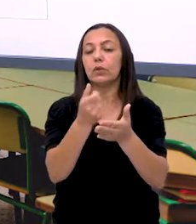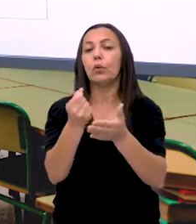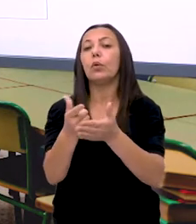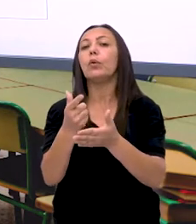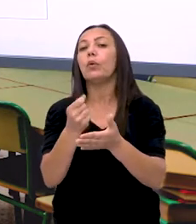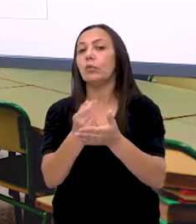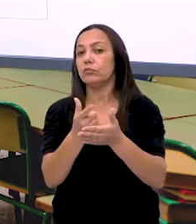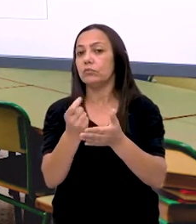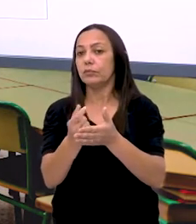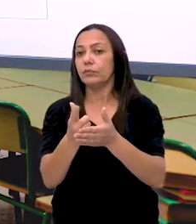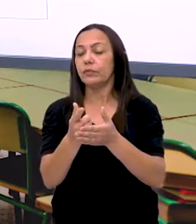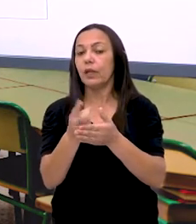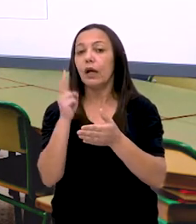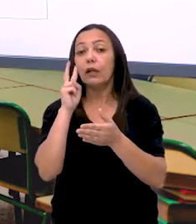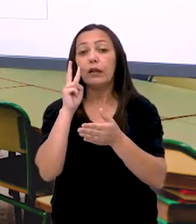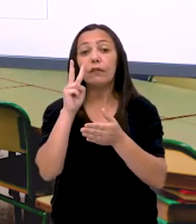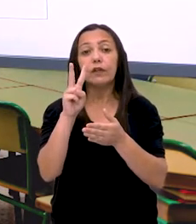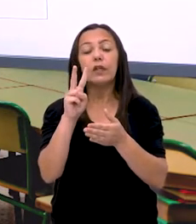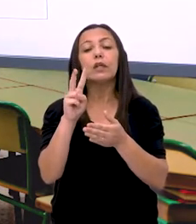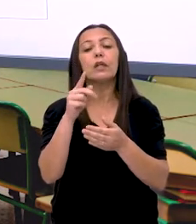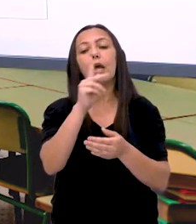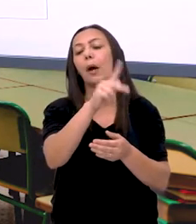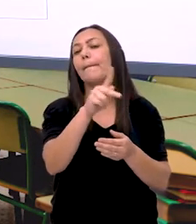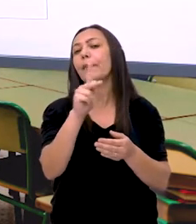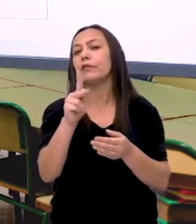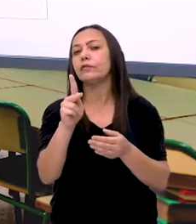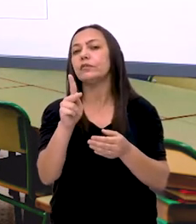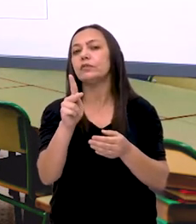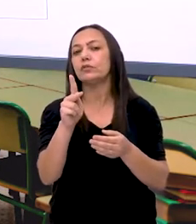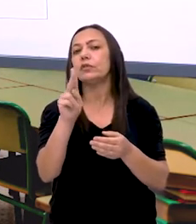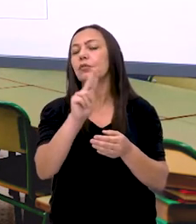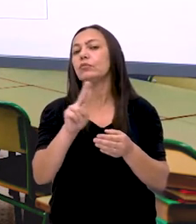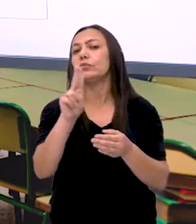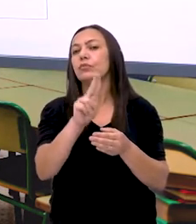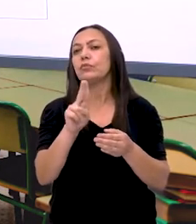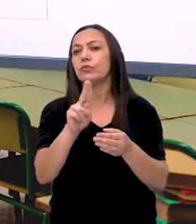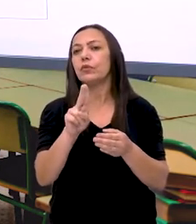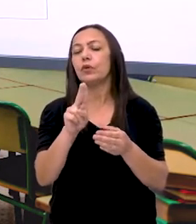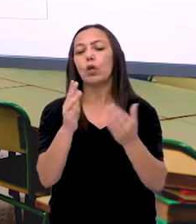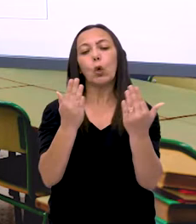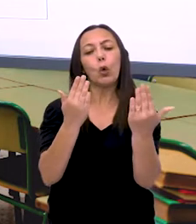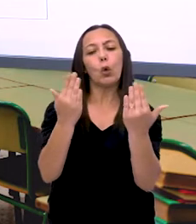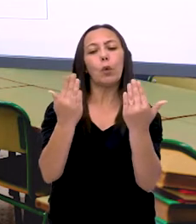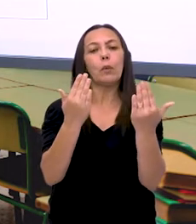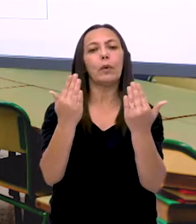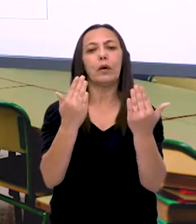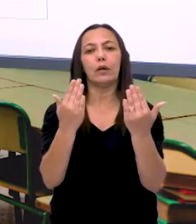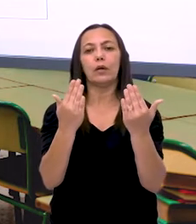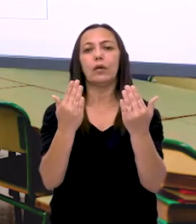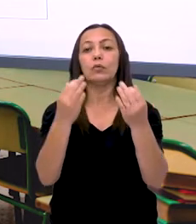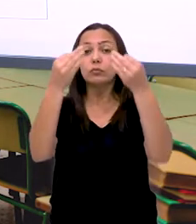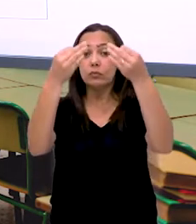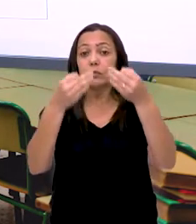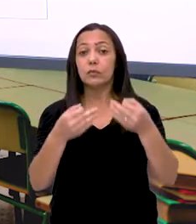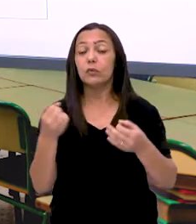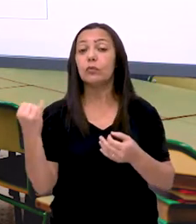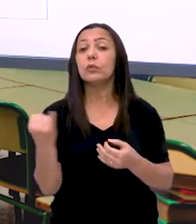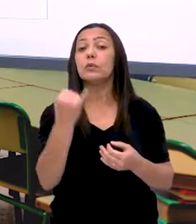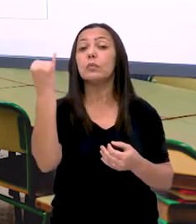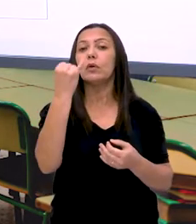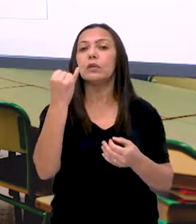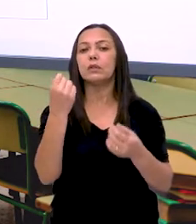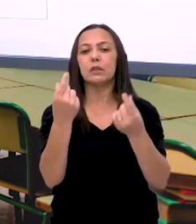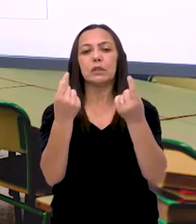possibilidades. Vamos ver a que a tia Sara colocou e conferir com a sua. O importante é o valor correto.